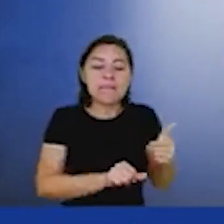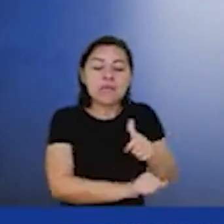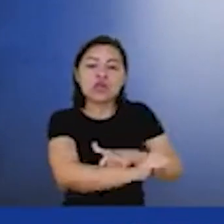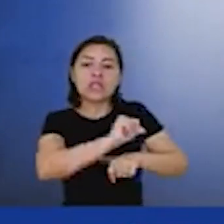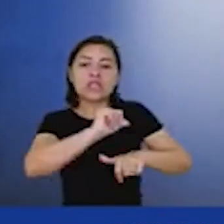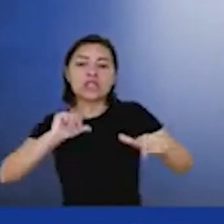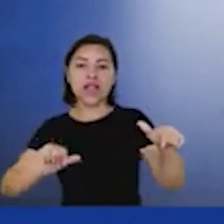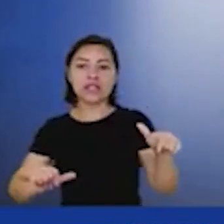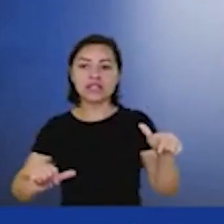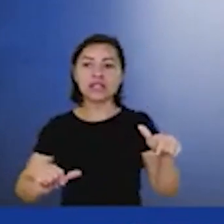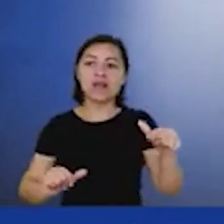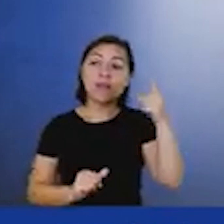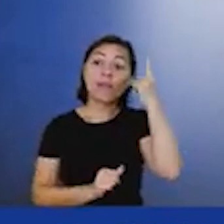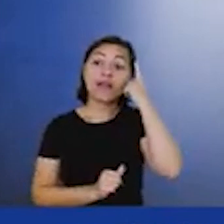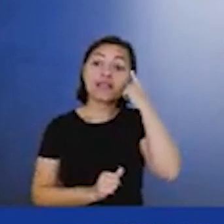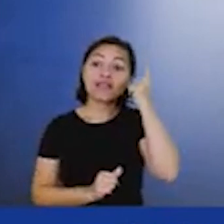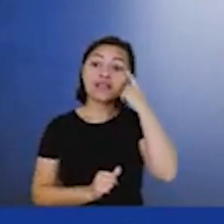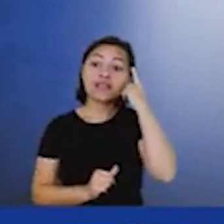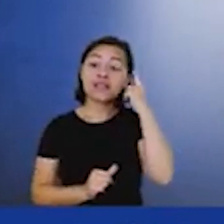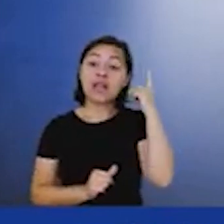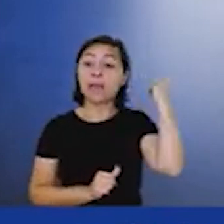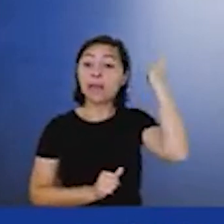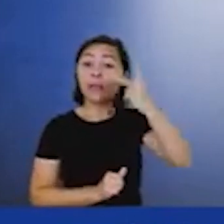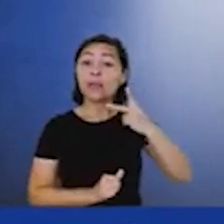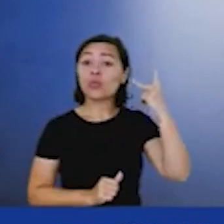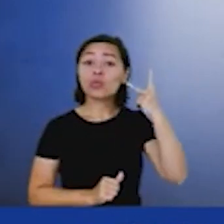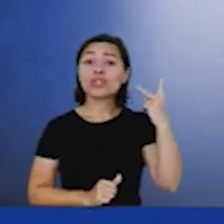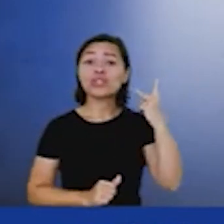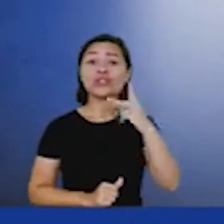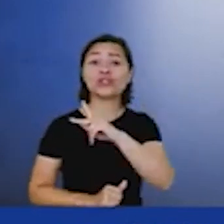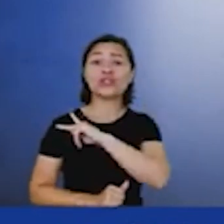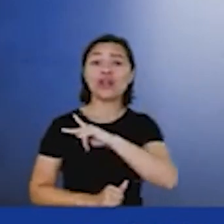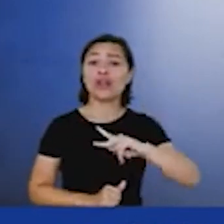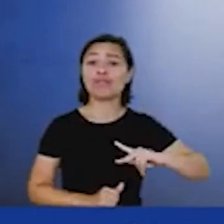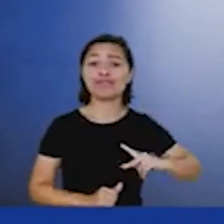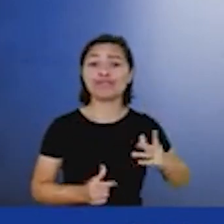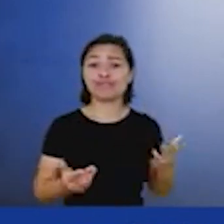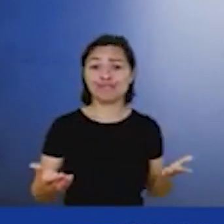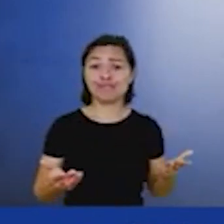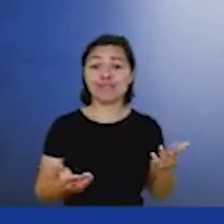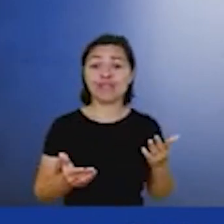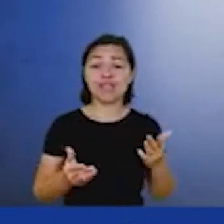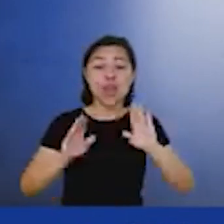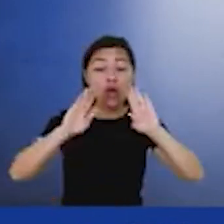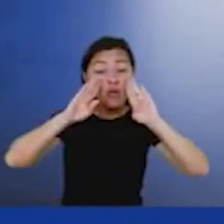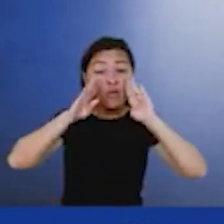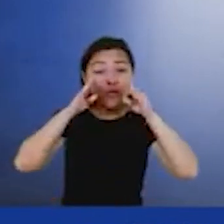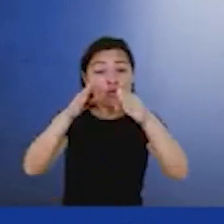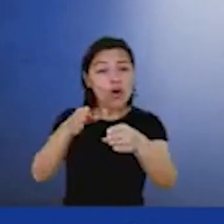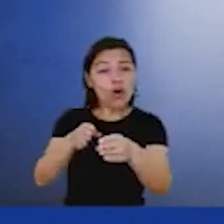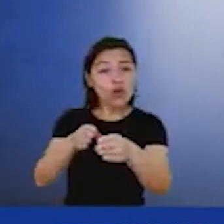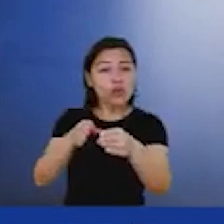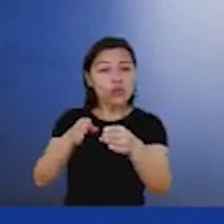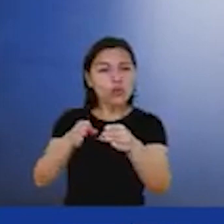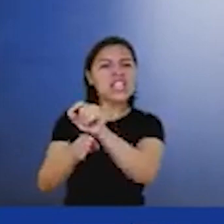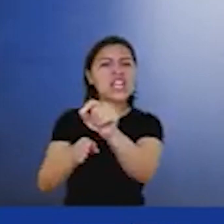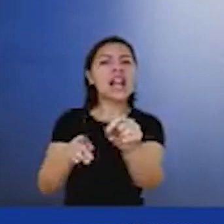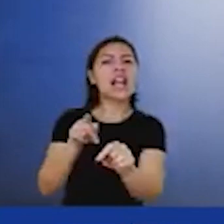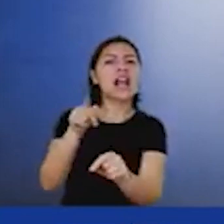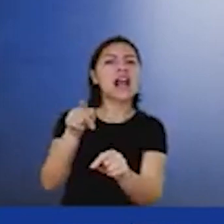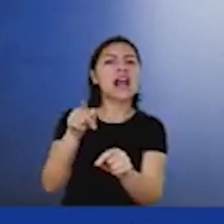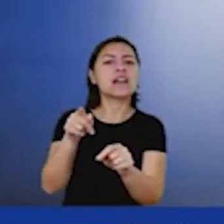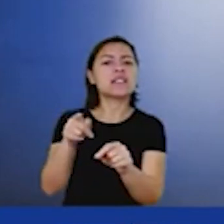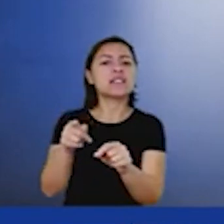a gente tem que pensar em políticas públicas que enderecem o que a gente